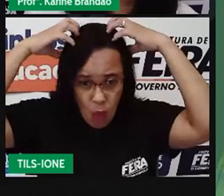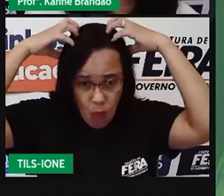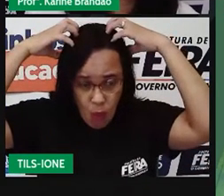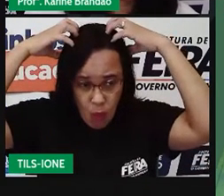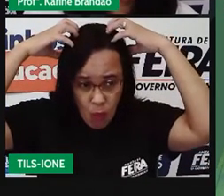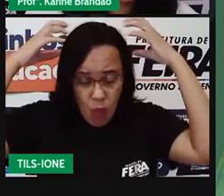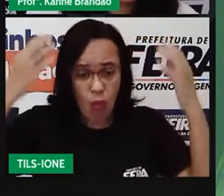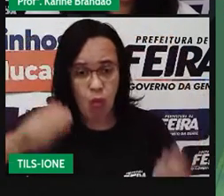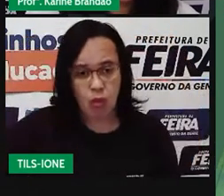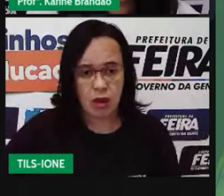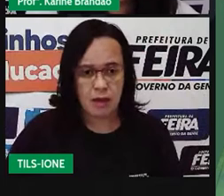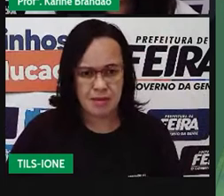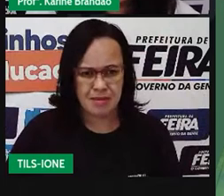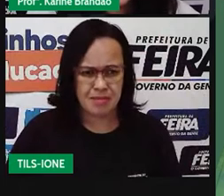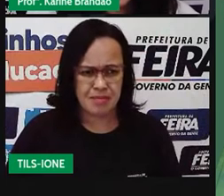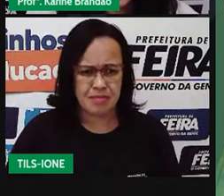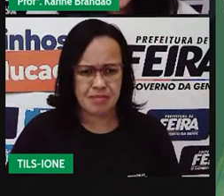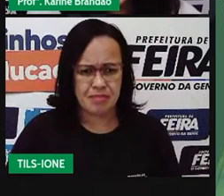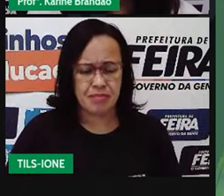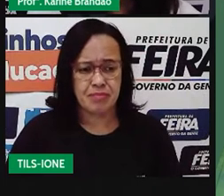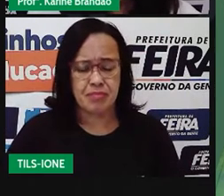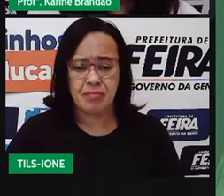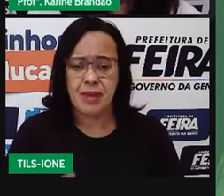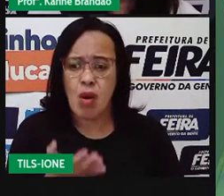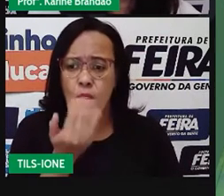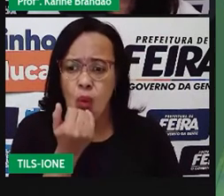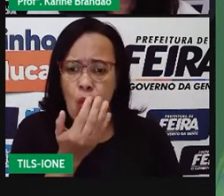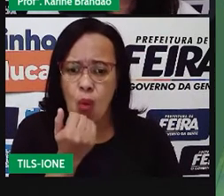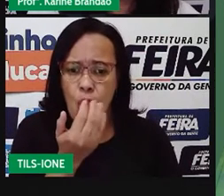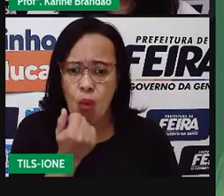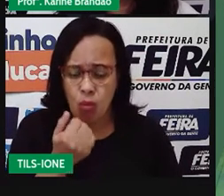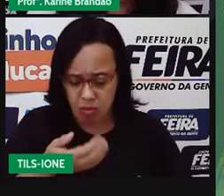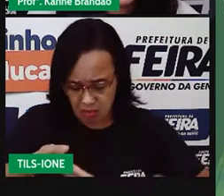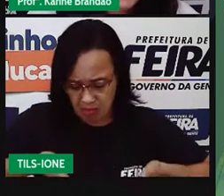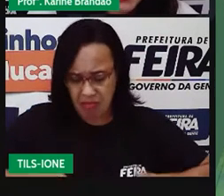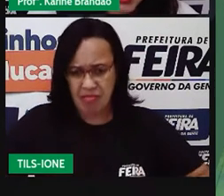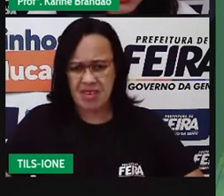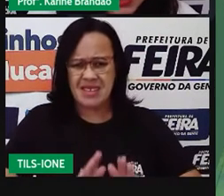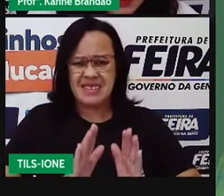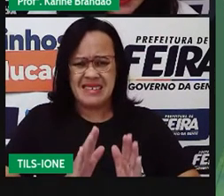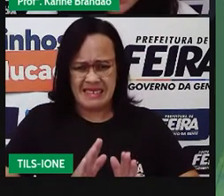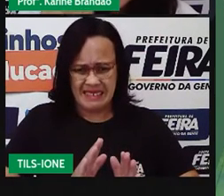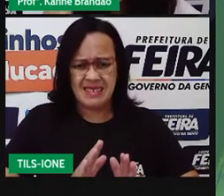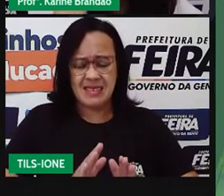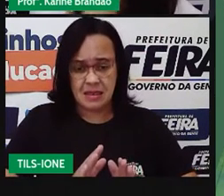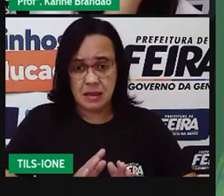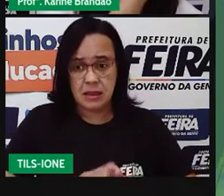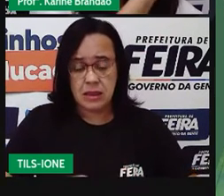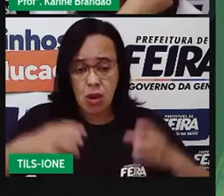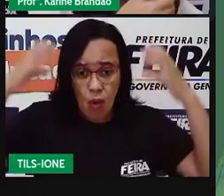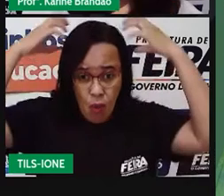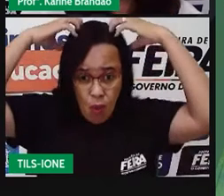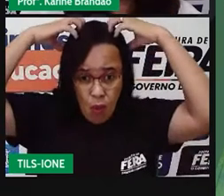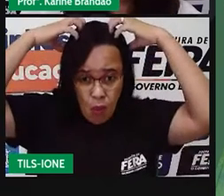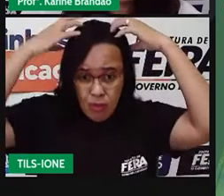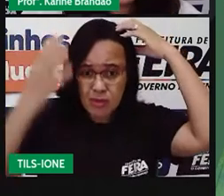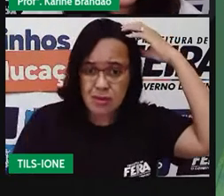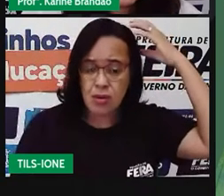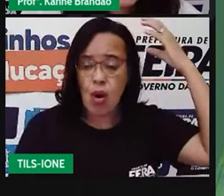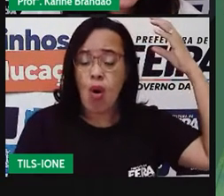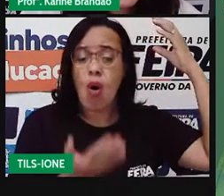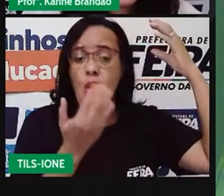Adulto, ele está se alimentando de um urso filhote. A gente chama isso de infanticídio também. Por quê? Porque